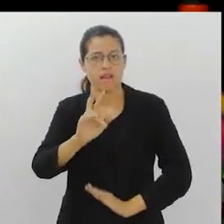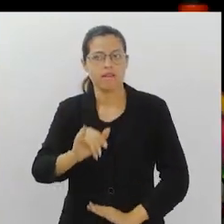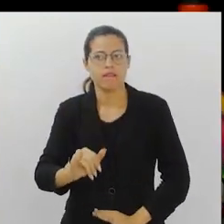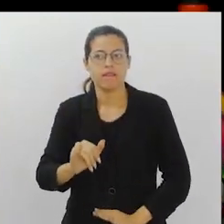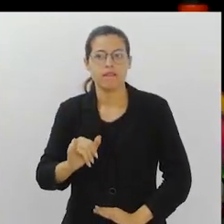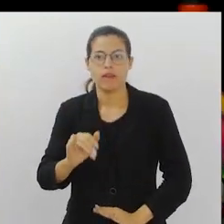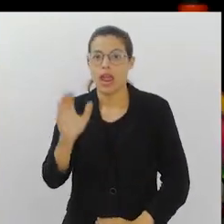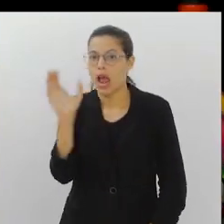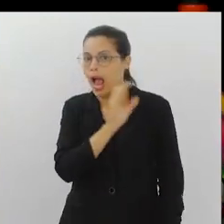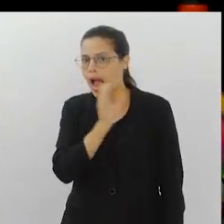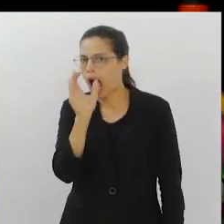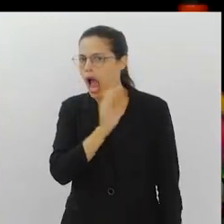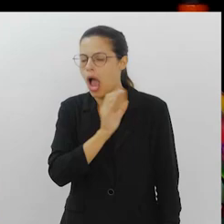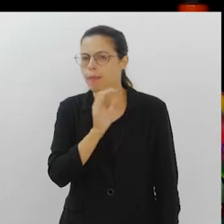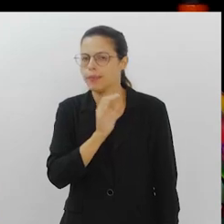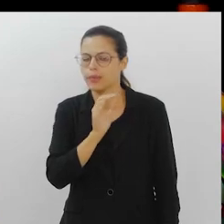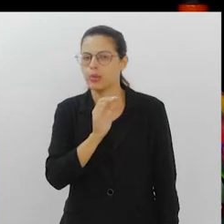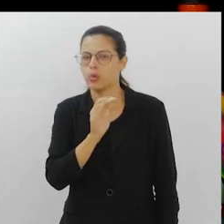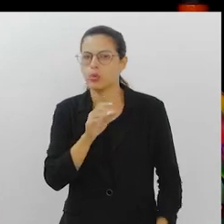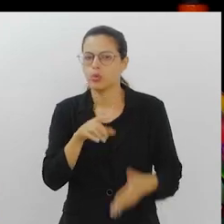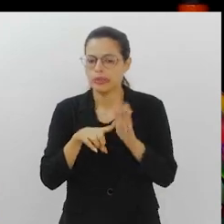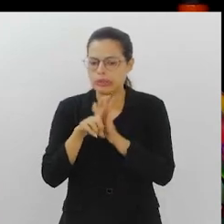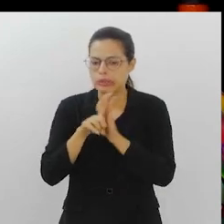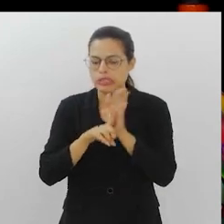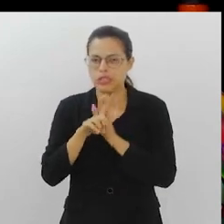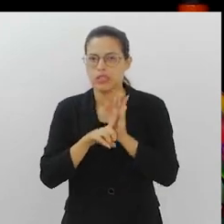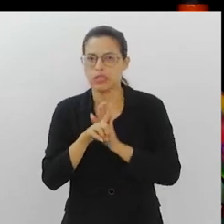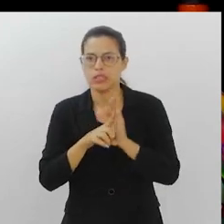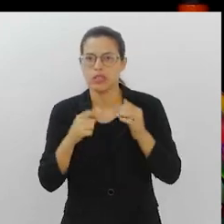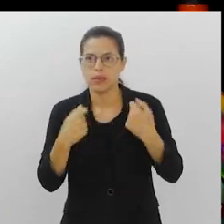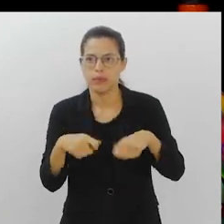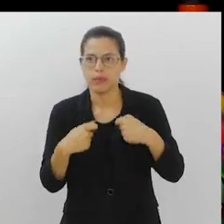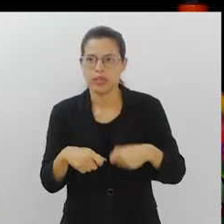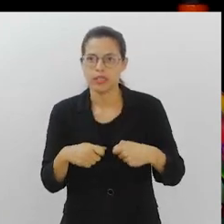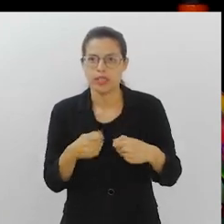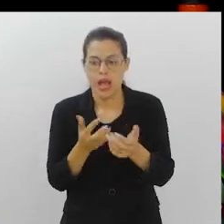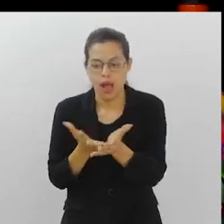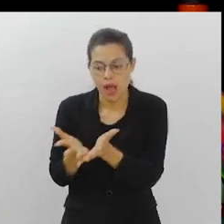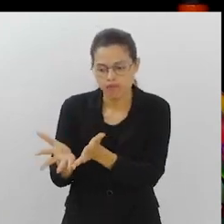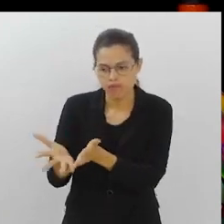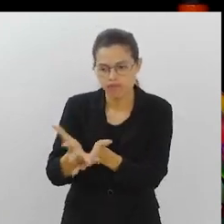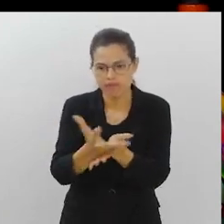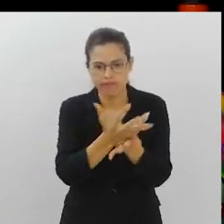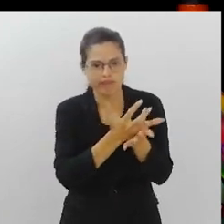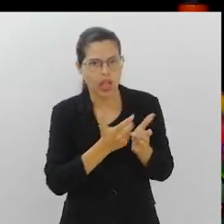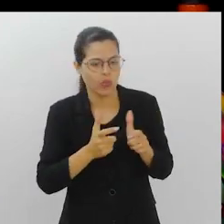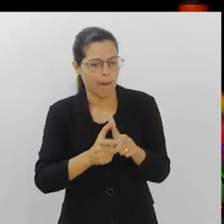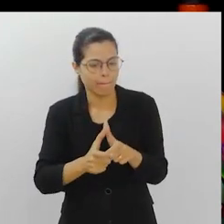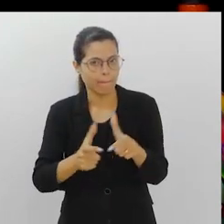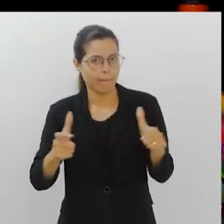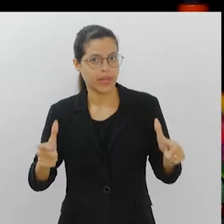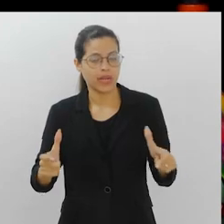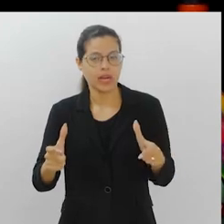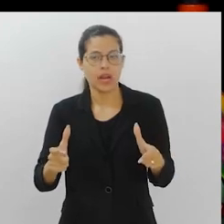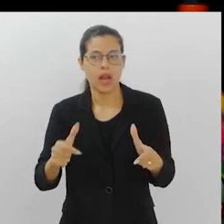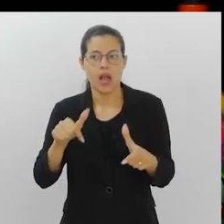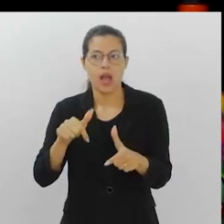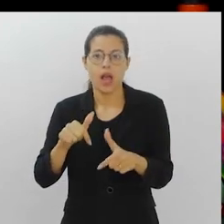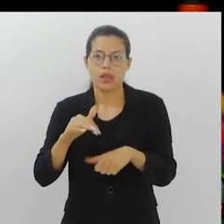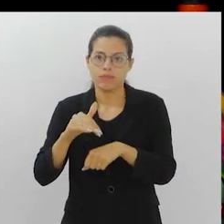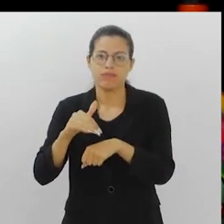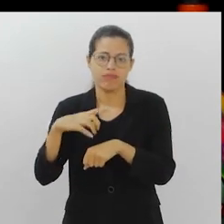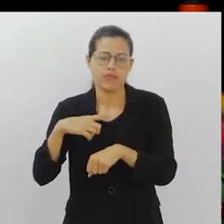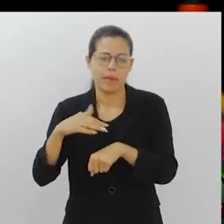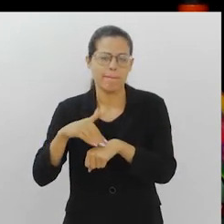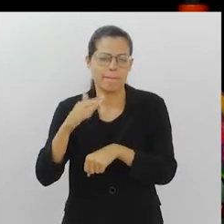ali uma consulta rápida e isso exige a ampliação dos bancos de dados. E quanto mais bancos de dados você tem, mais